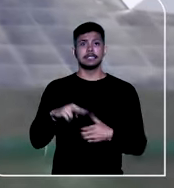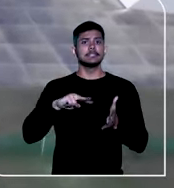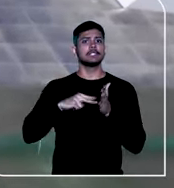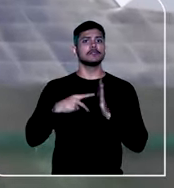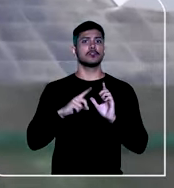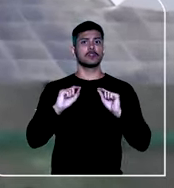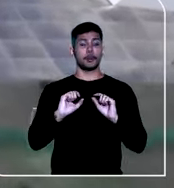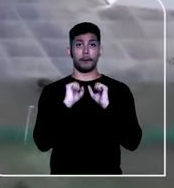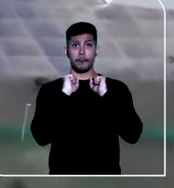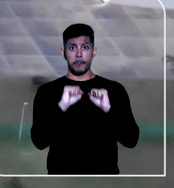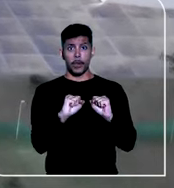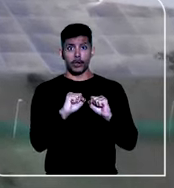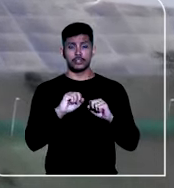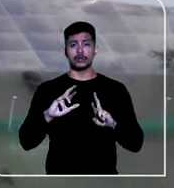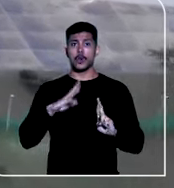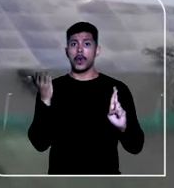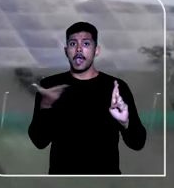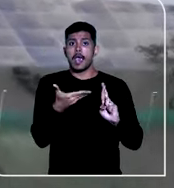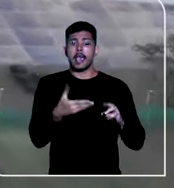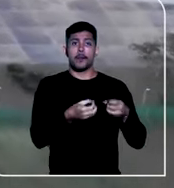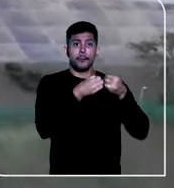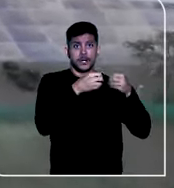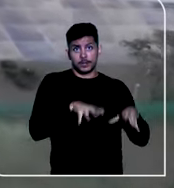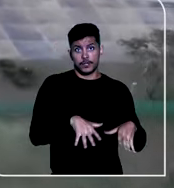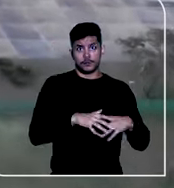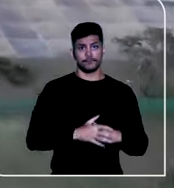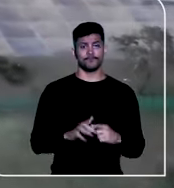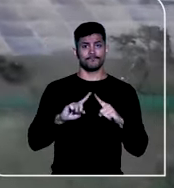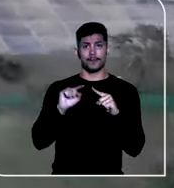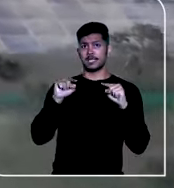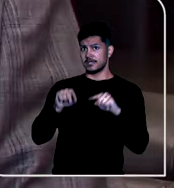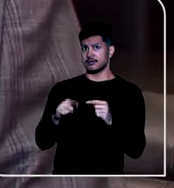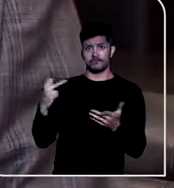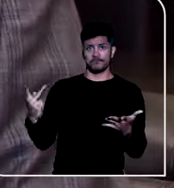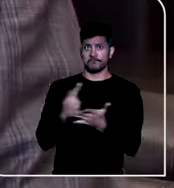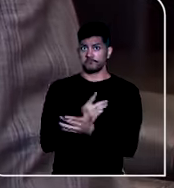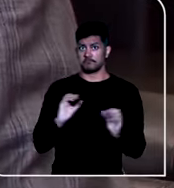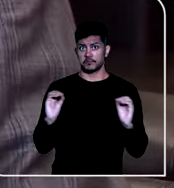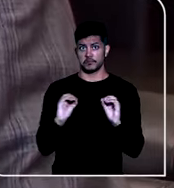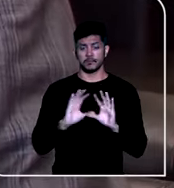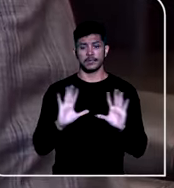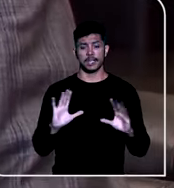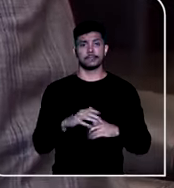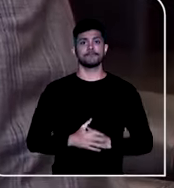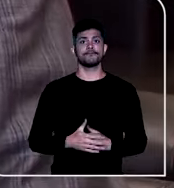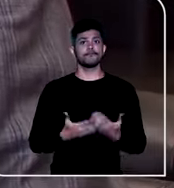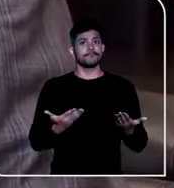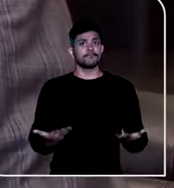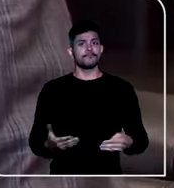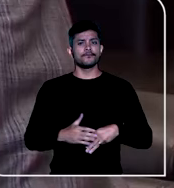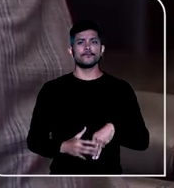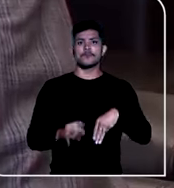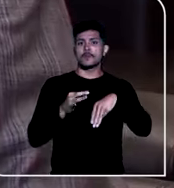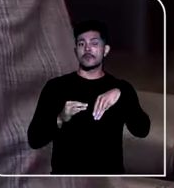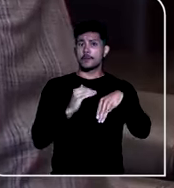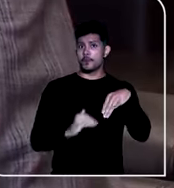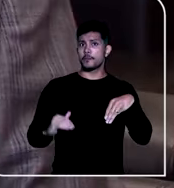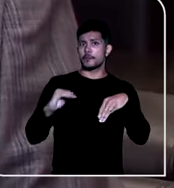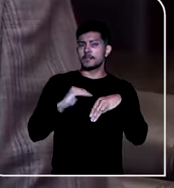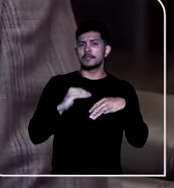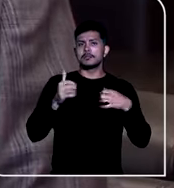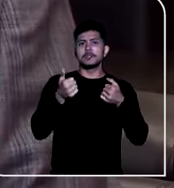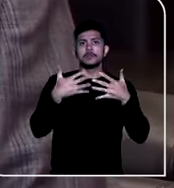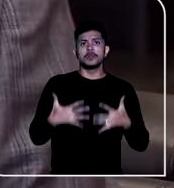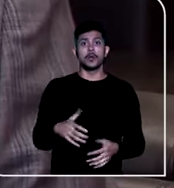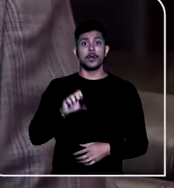de efetivo prejuízo aos réus, o que não ocorreu no caso dos autos. O ministro Og Fernandes citou precedentes do STF no